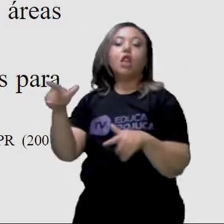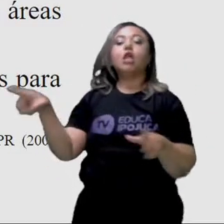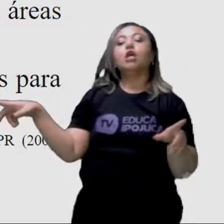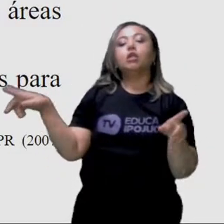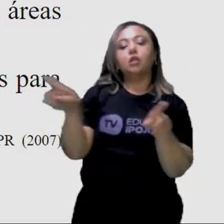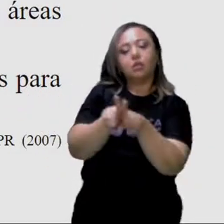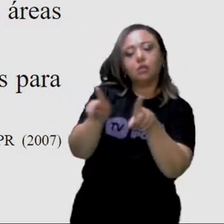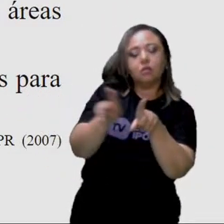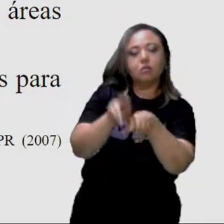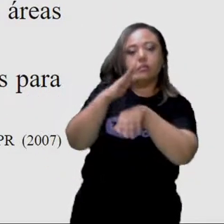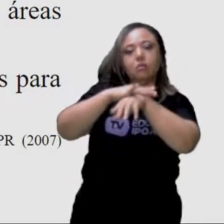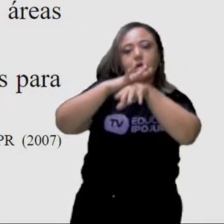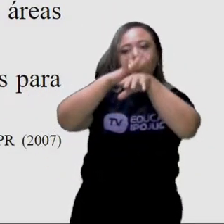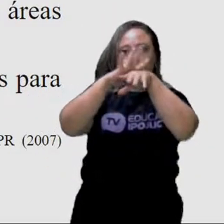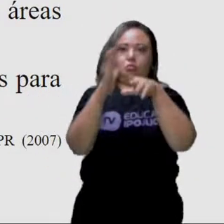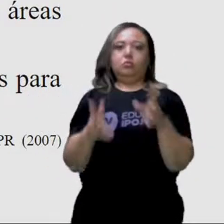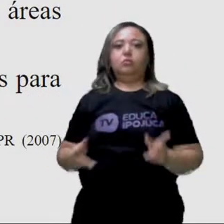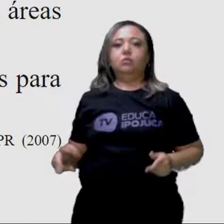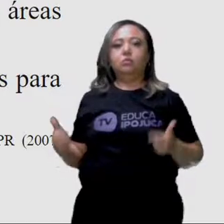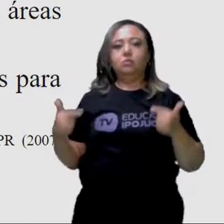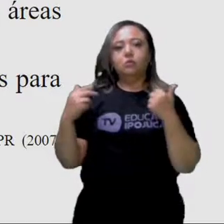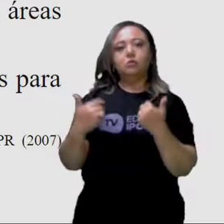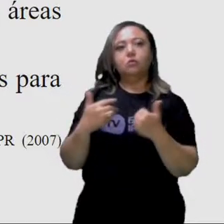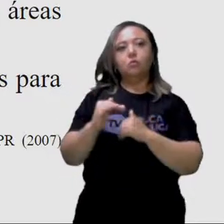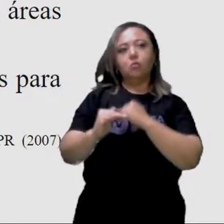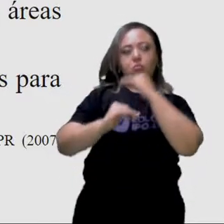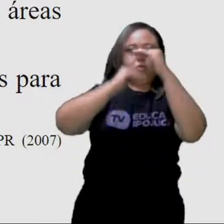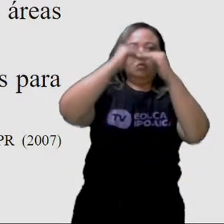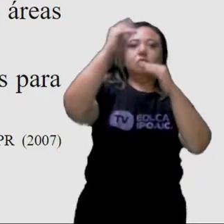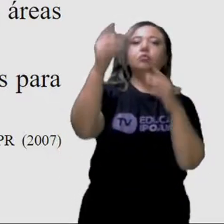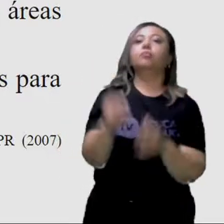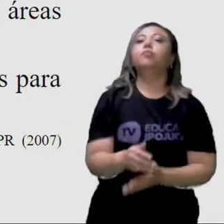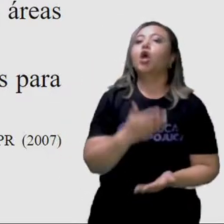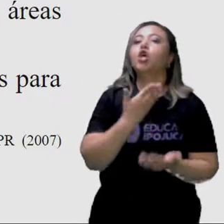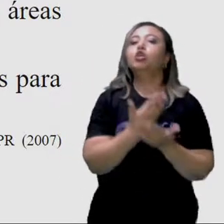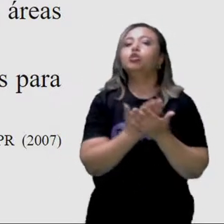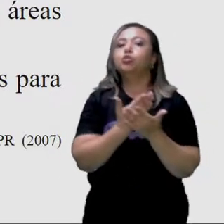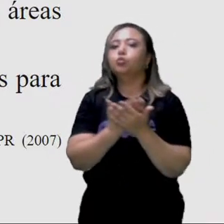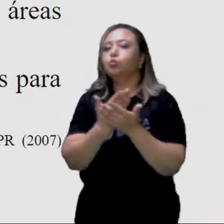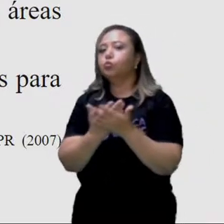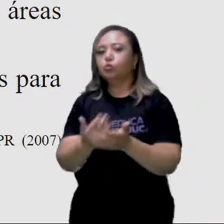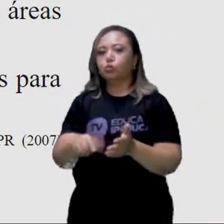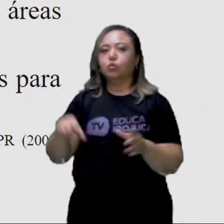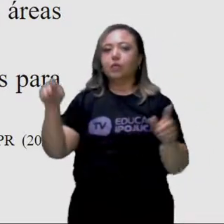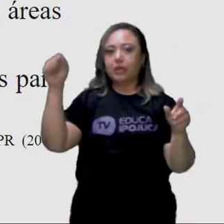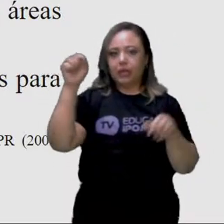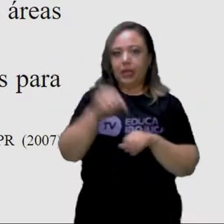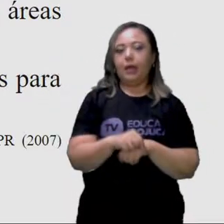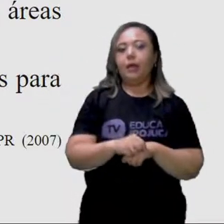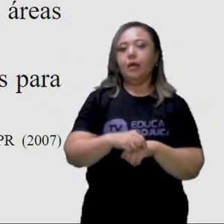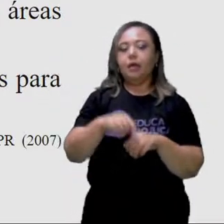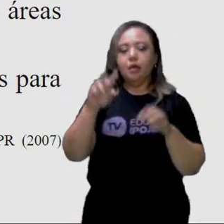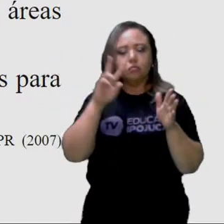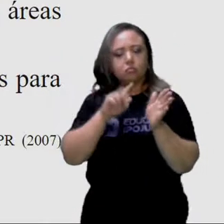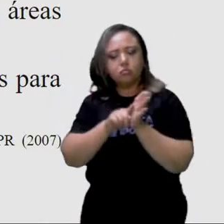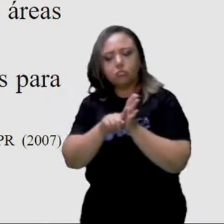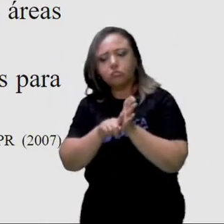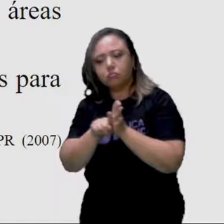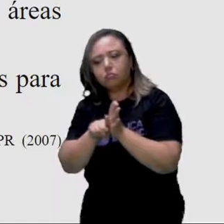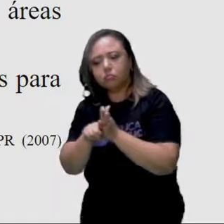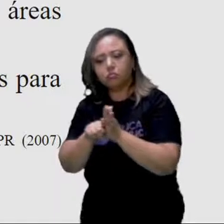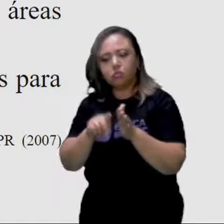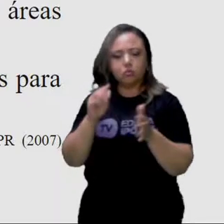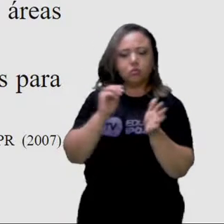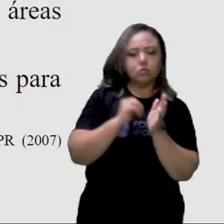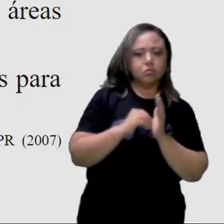que foram surgindo naqueles lugares. Os estudos nessa época eram realizados voltados para o corpo,